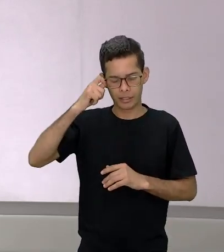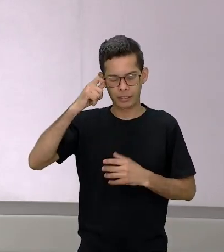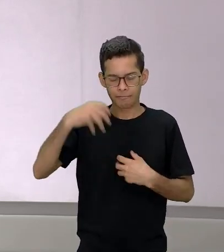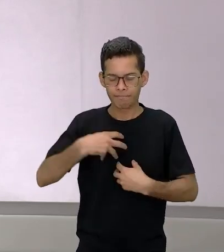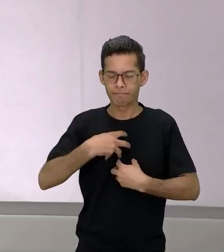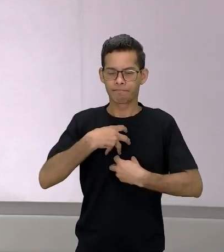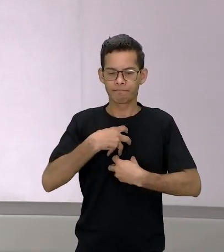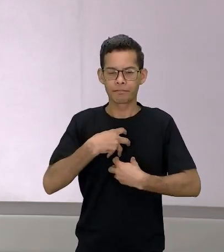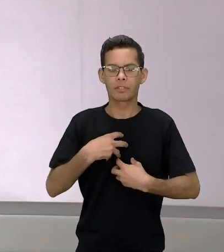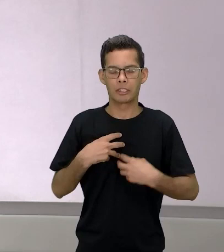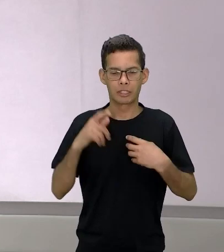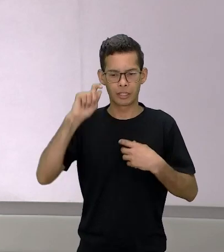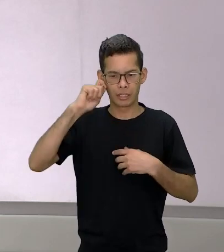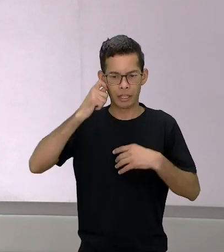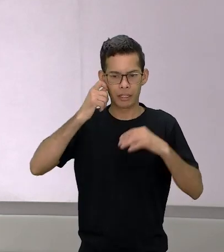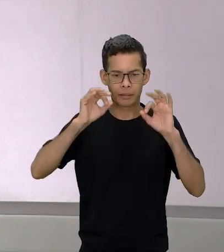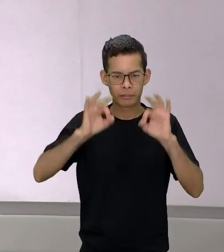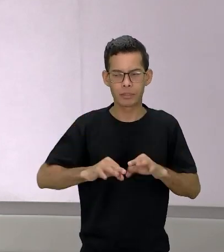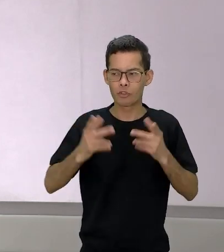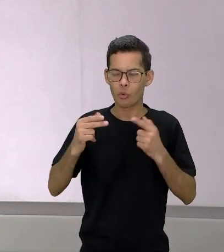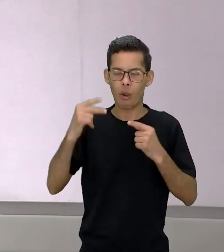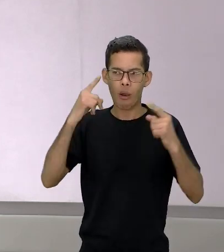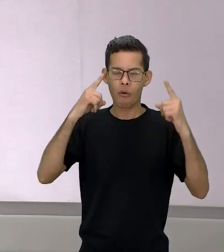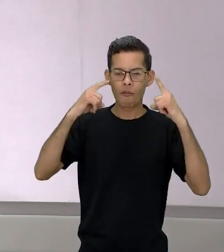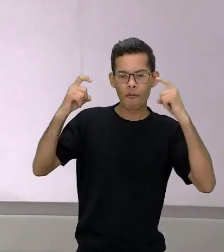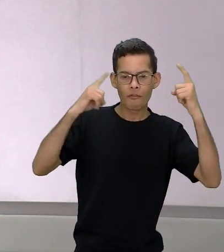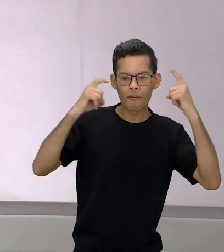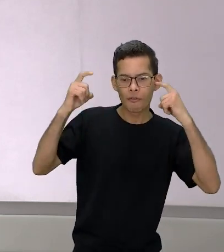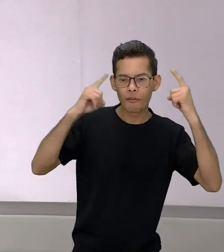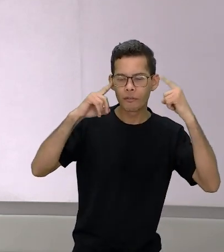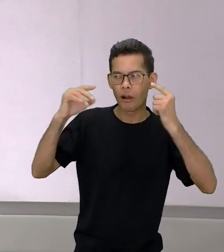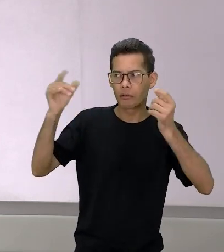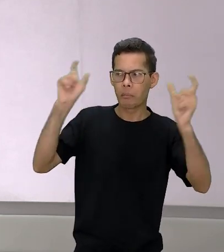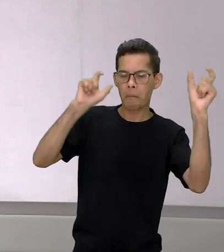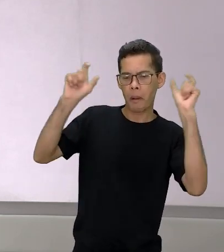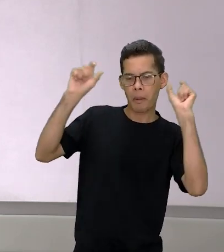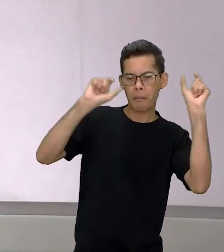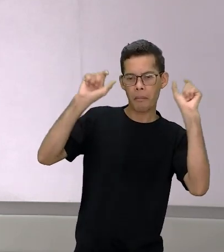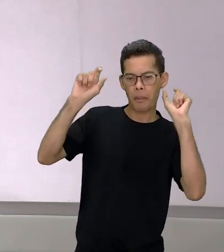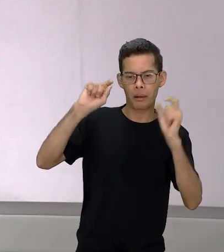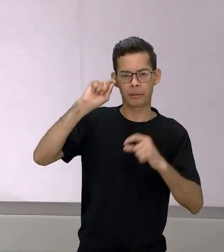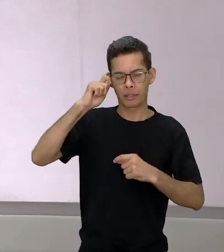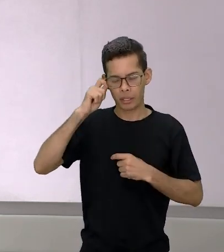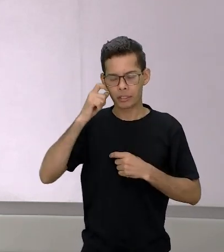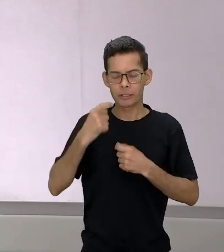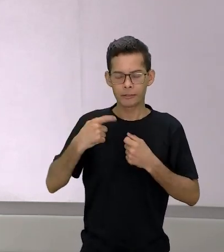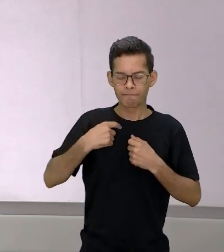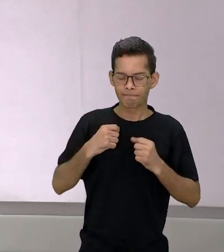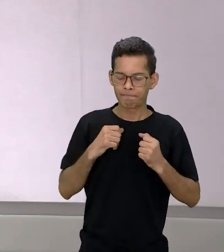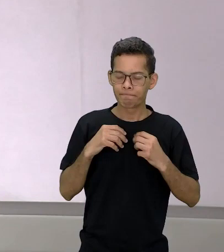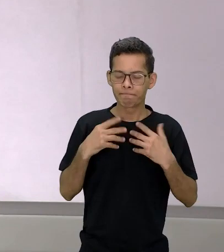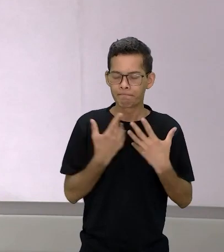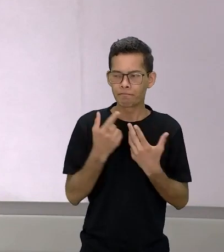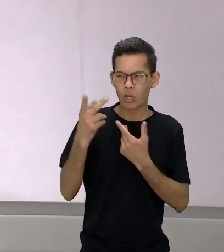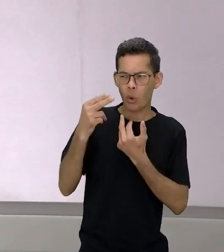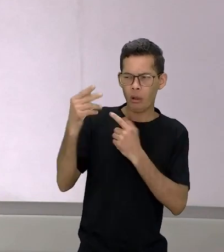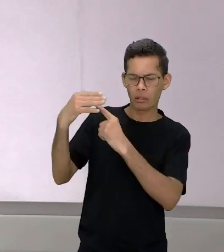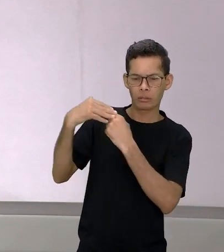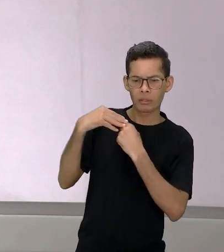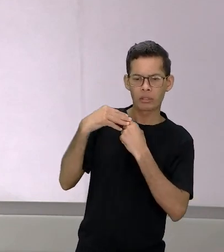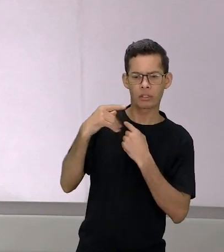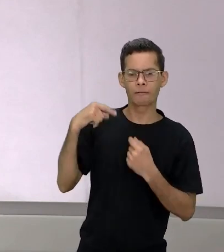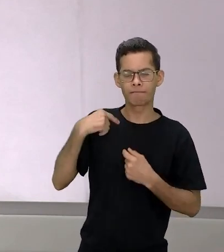senti negra como eles diziam negra e retrocedi negra como eles queriam